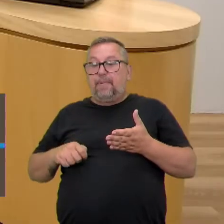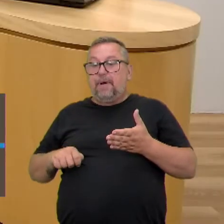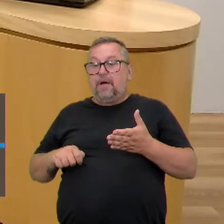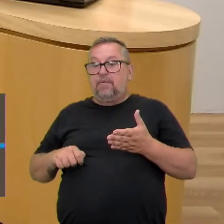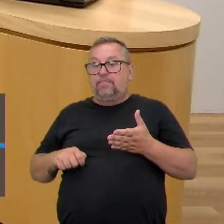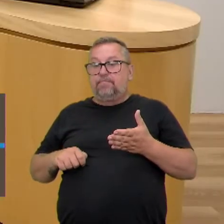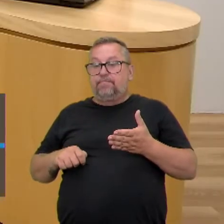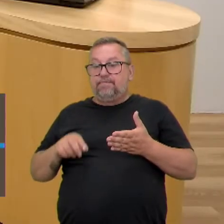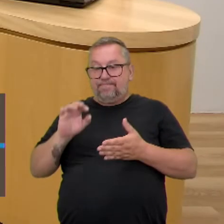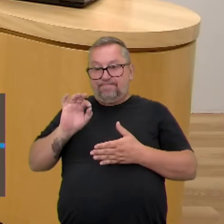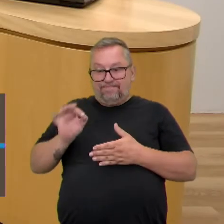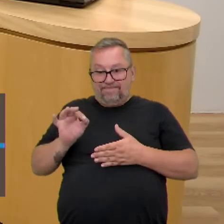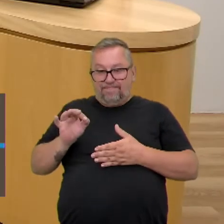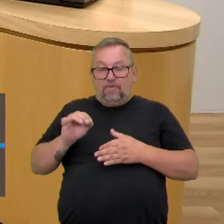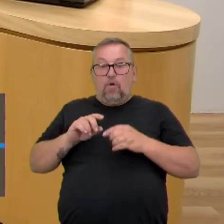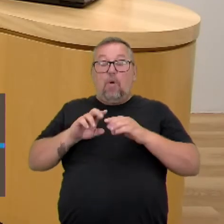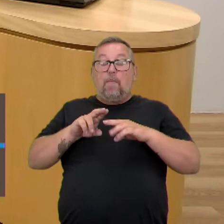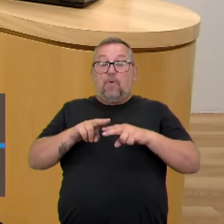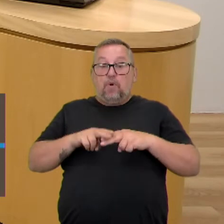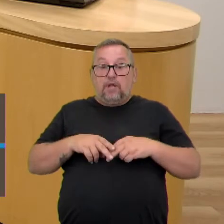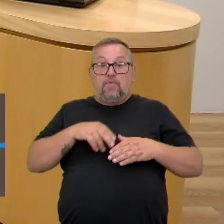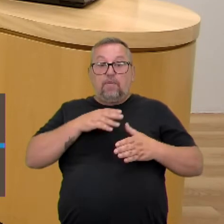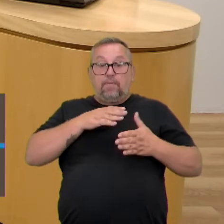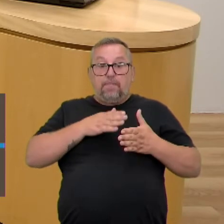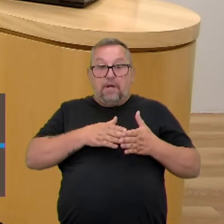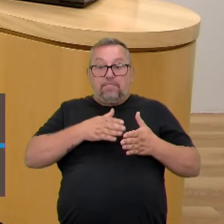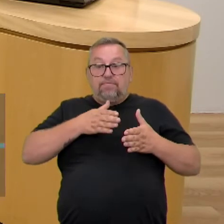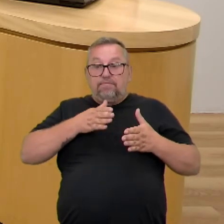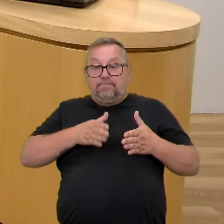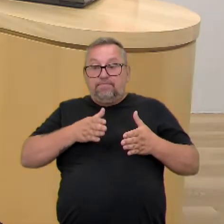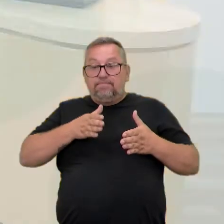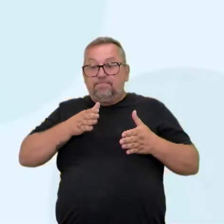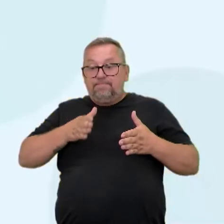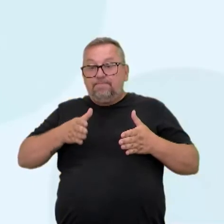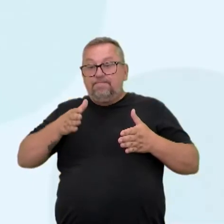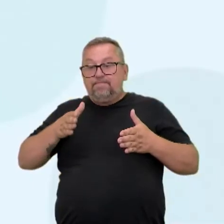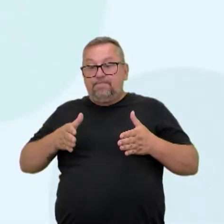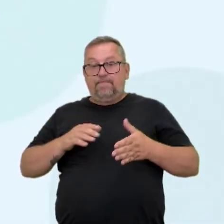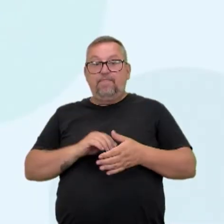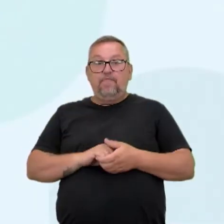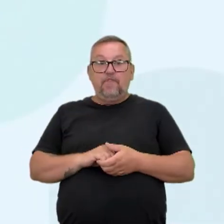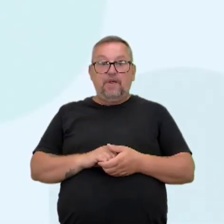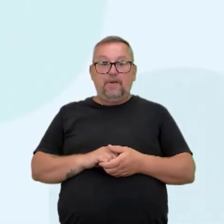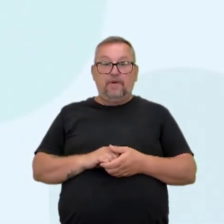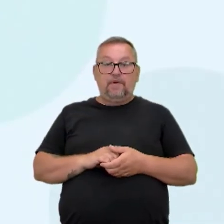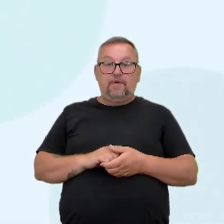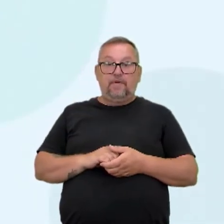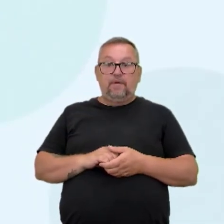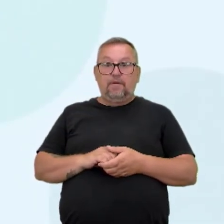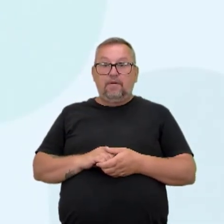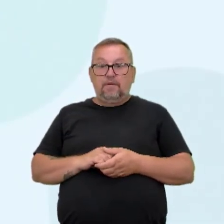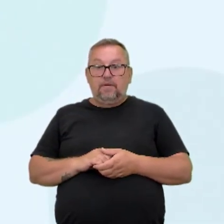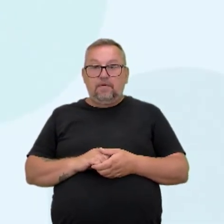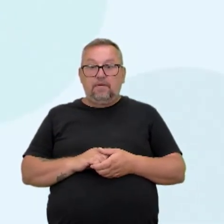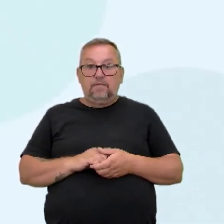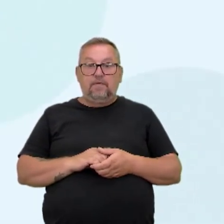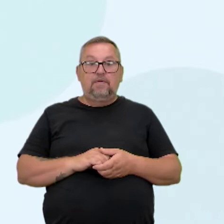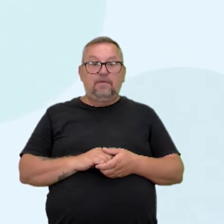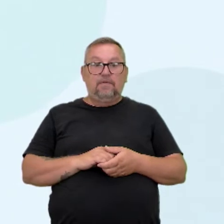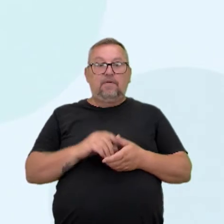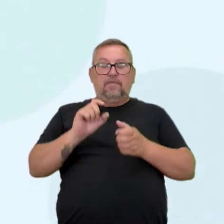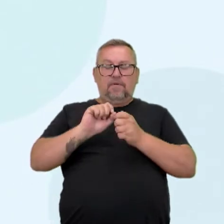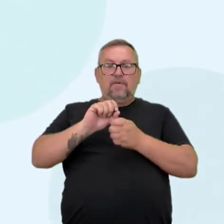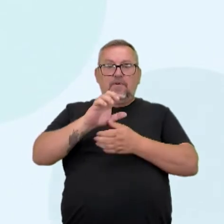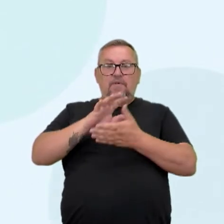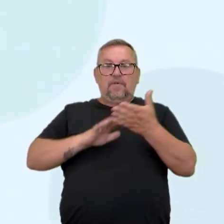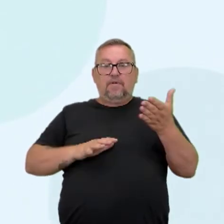processual. Vamos colocar aqui no próximo LED. Vamos tentar fazer um exercício aqui. Juntinho!